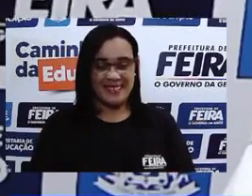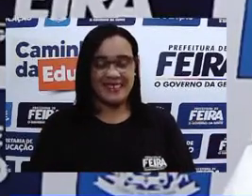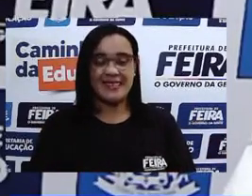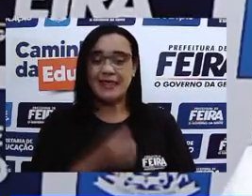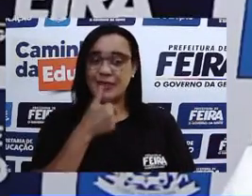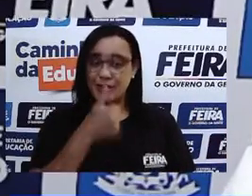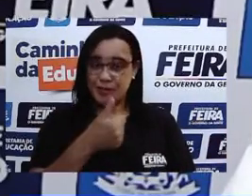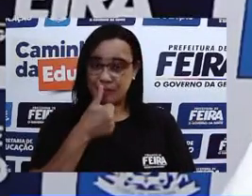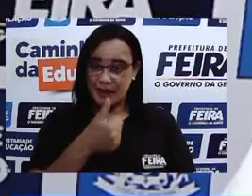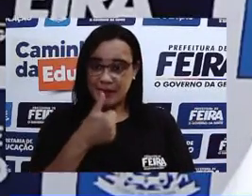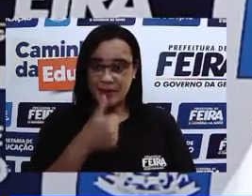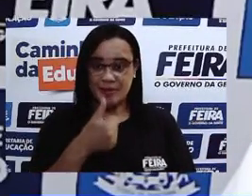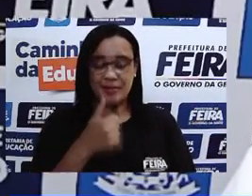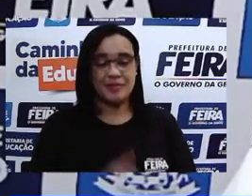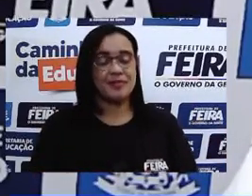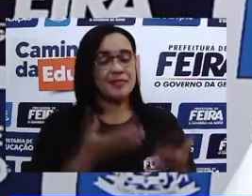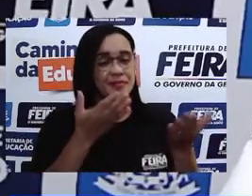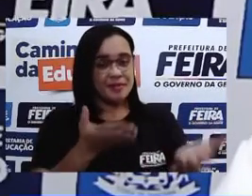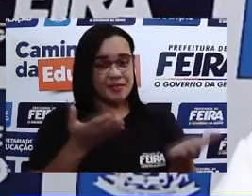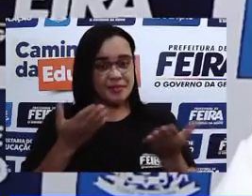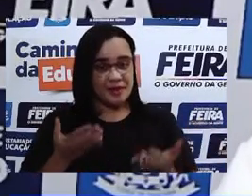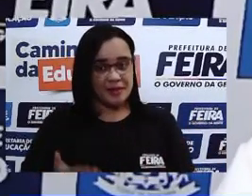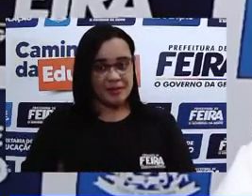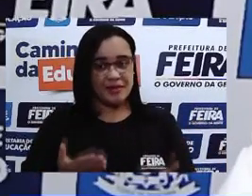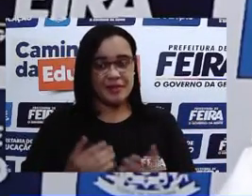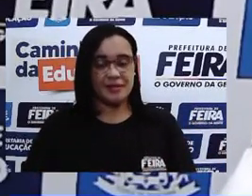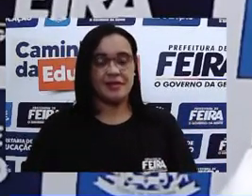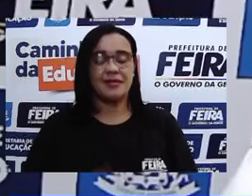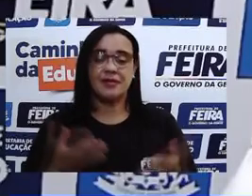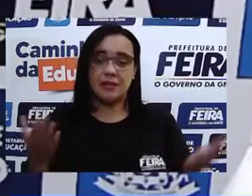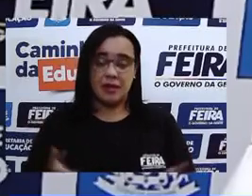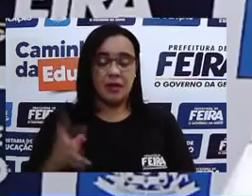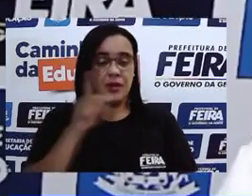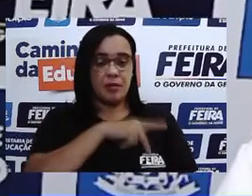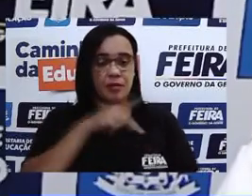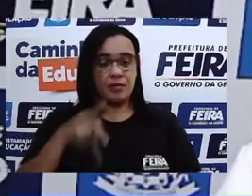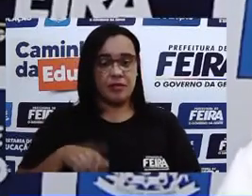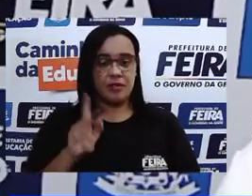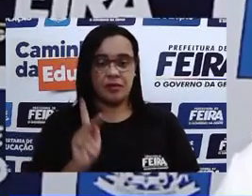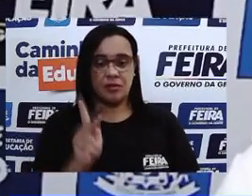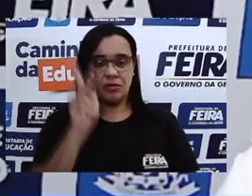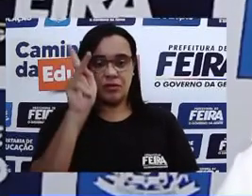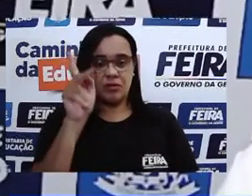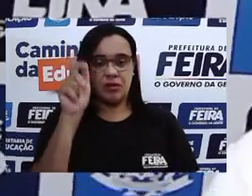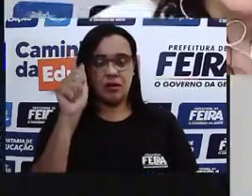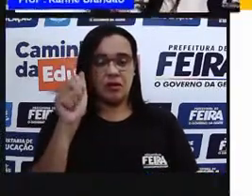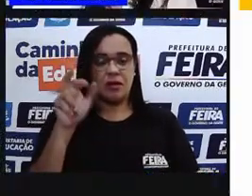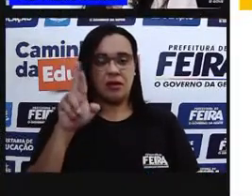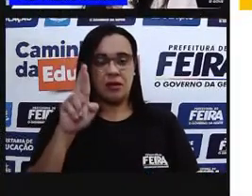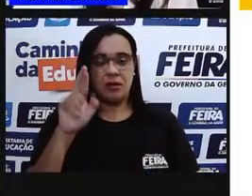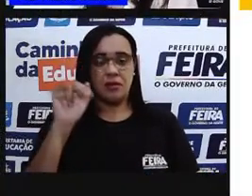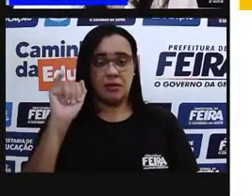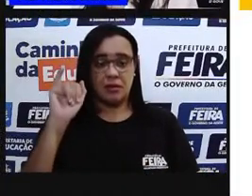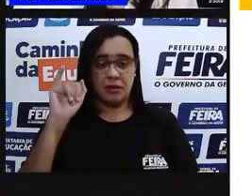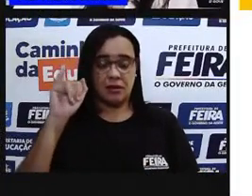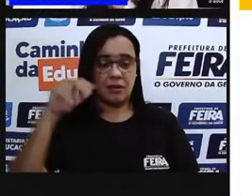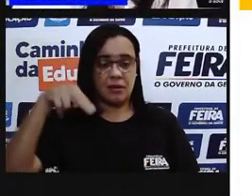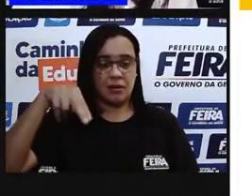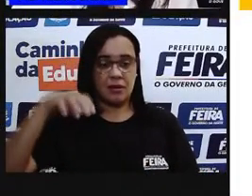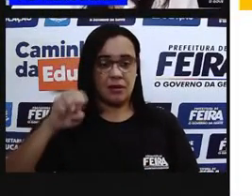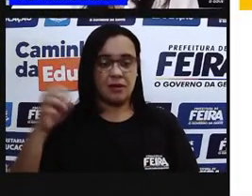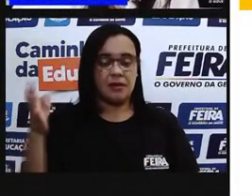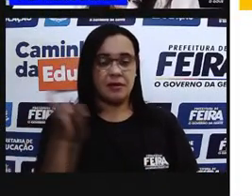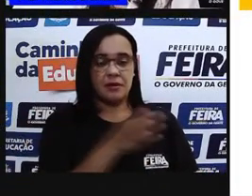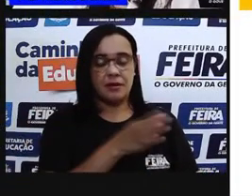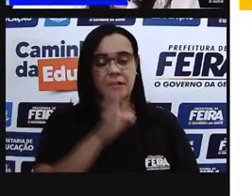tudo bem? Bem-vindos, aqui é a professora Karine Brandão, professora de ciências da EJA.